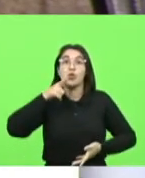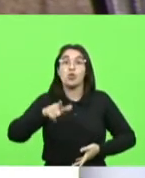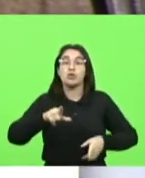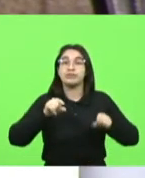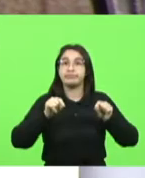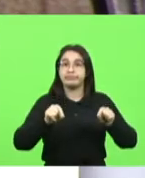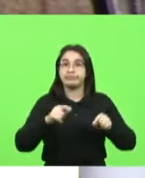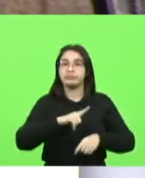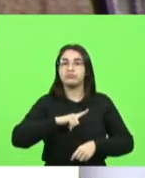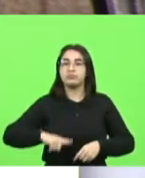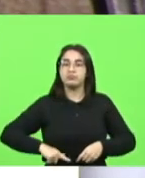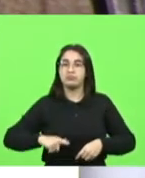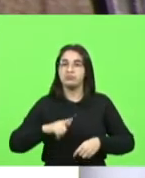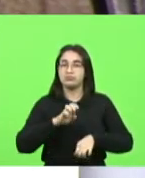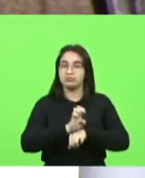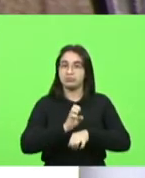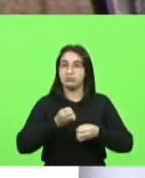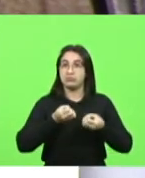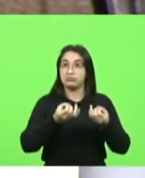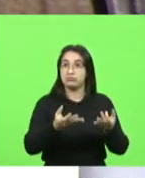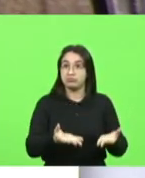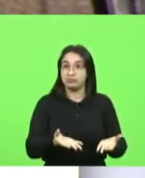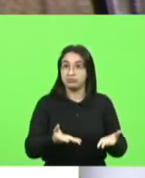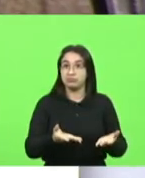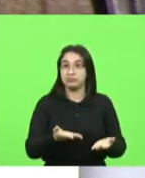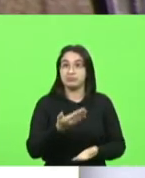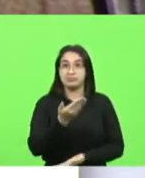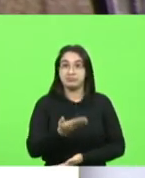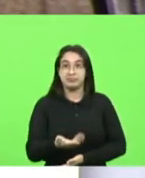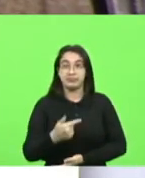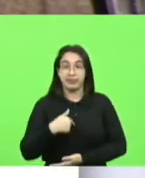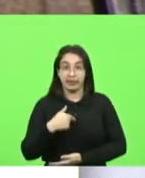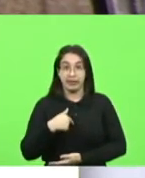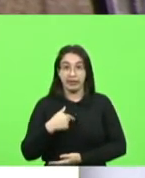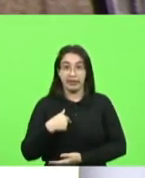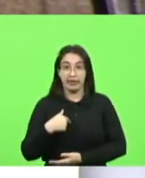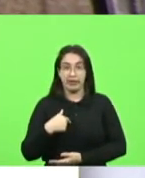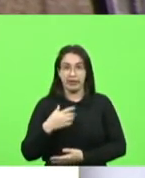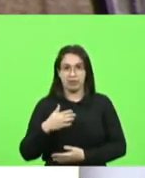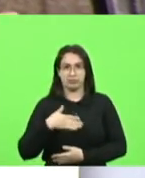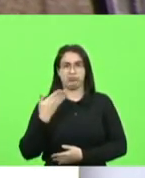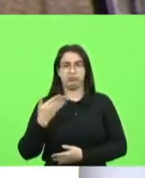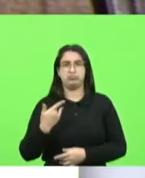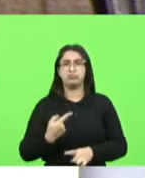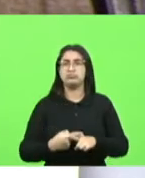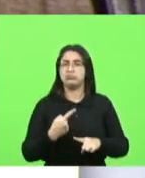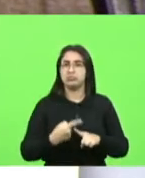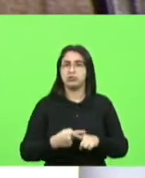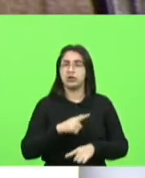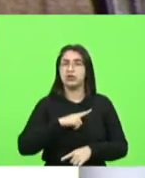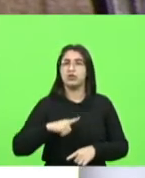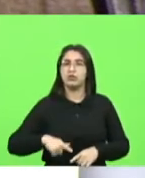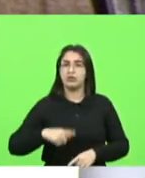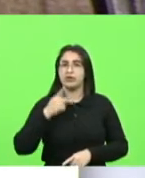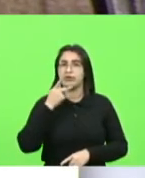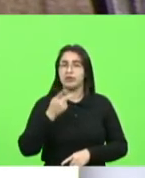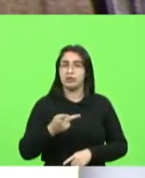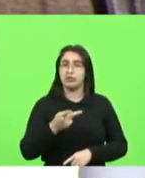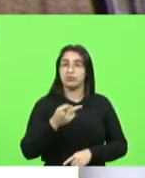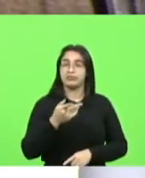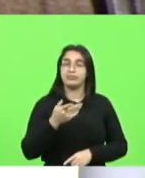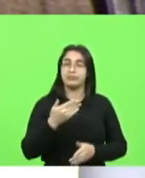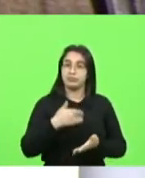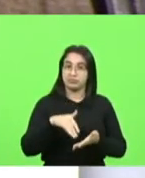do estado o que claro me deixou como se diz de cabelo em pé porque diz o governo do estado que agora através do seu